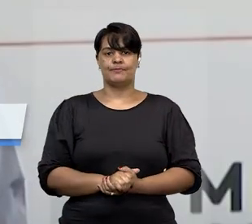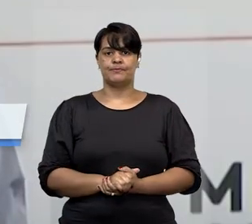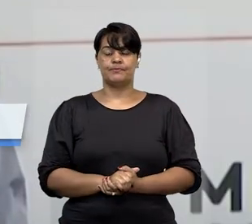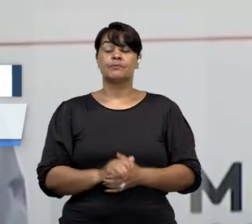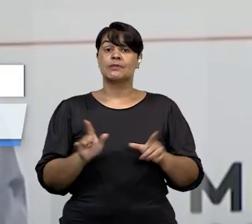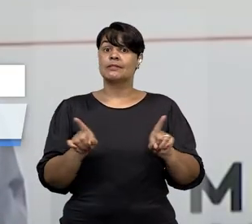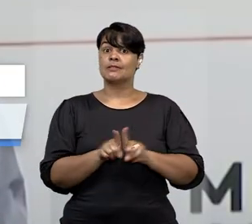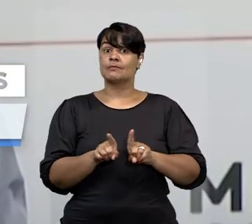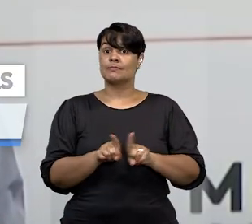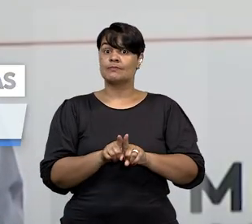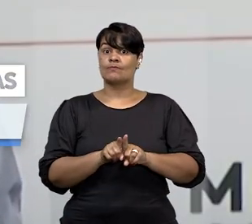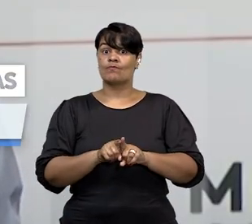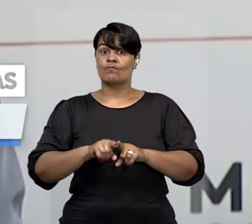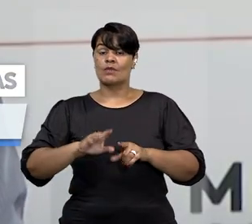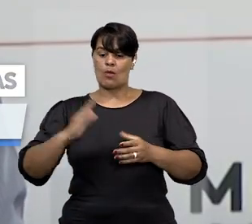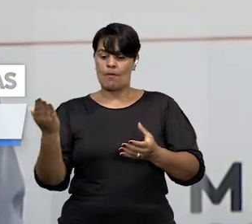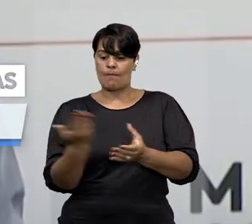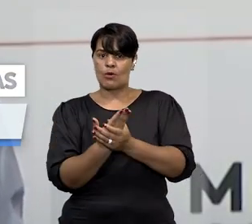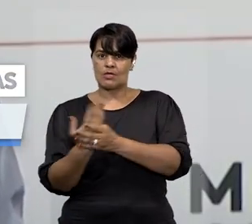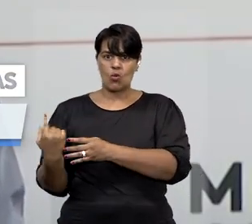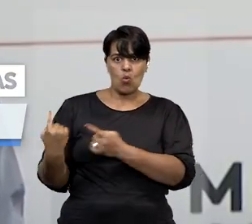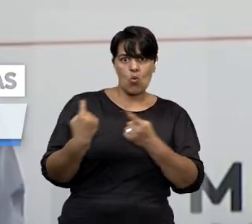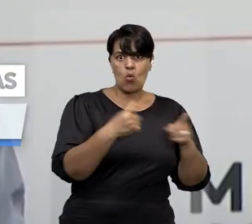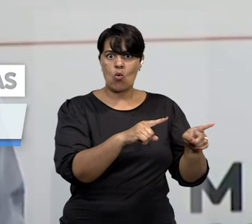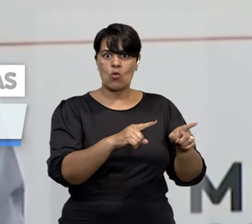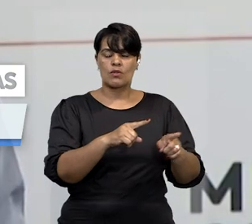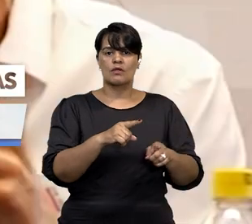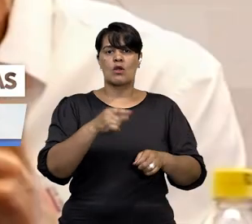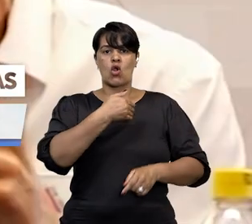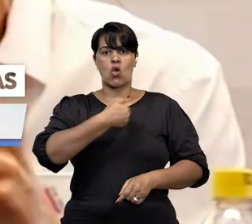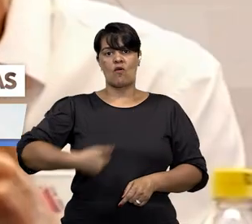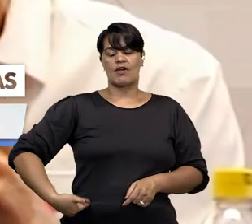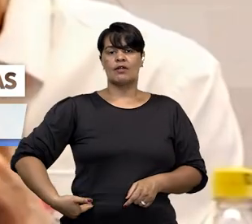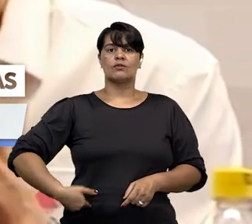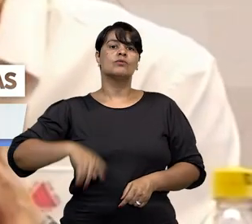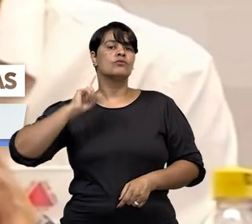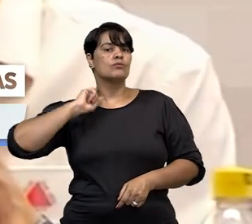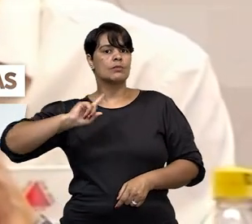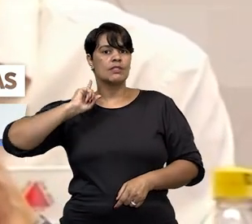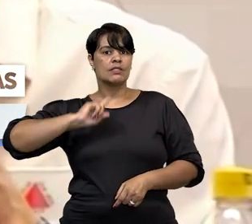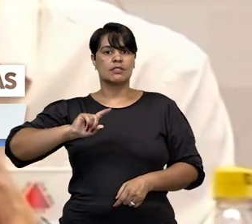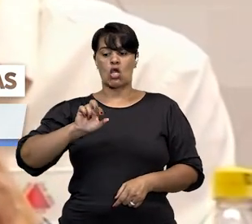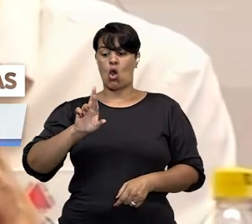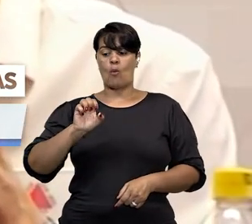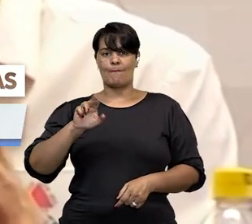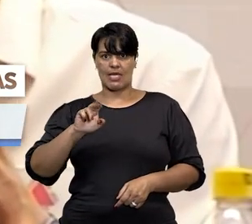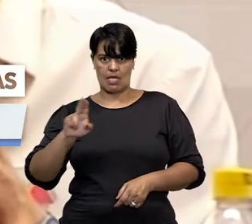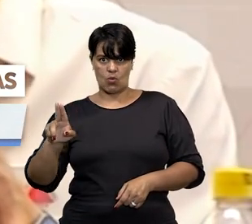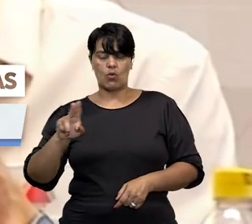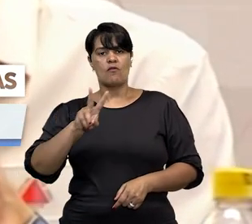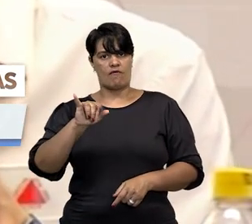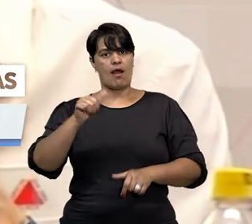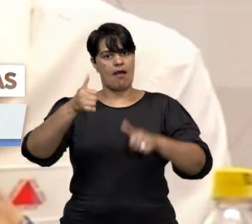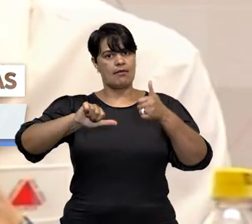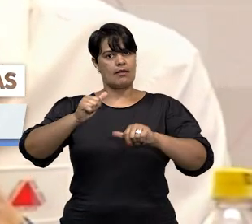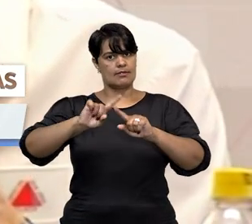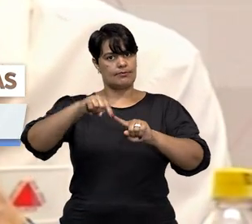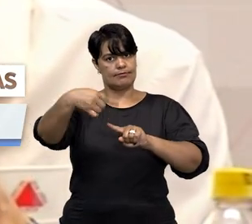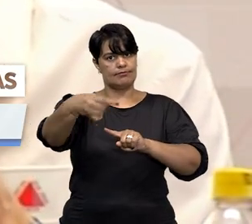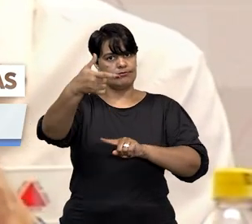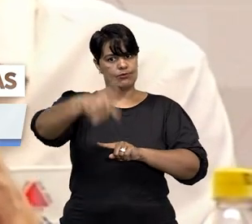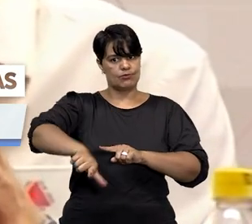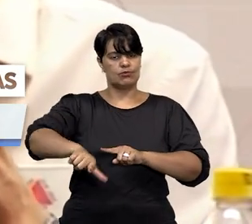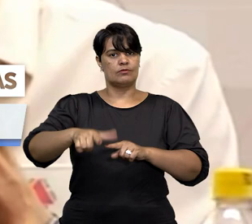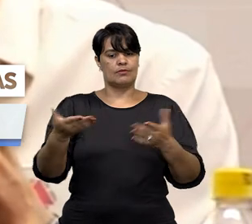interpelação judicial contra o governador de Minas Gerais, Romeu Zema, deve ser analisada após o retorno dos